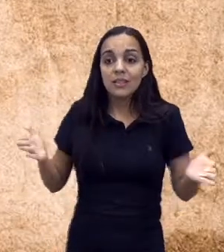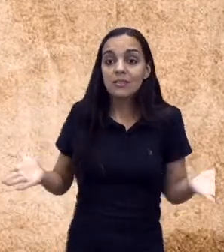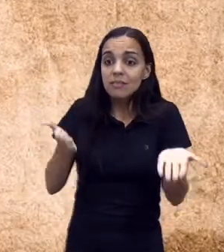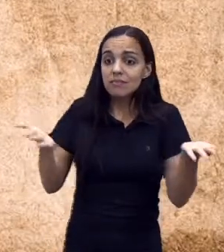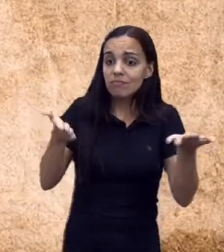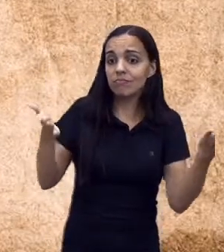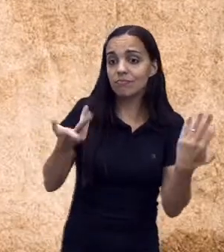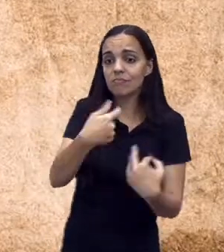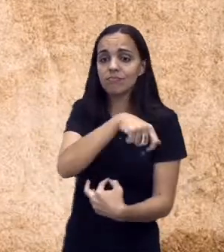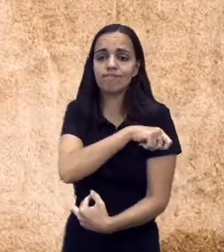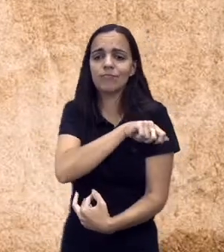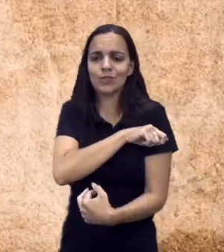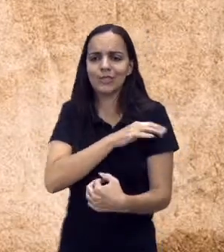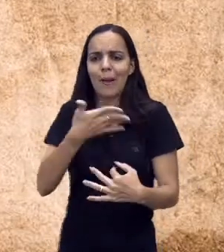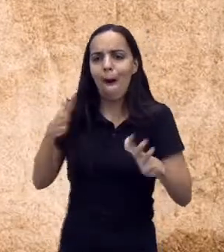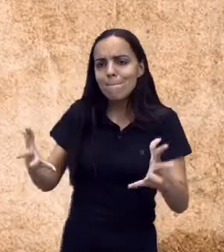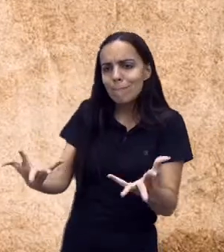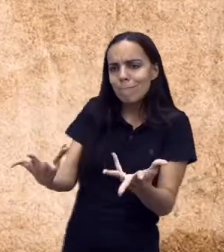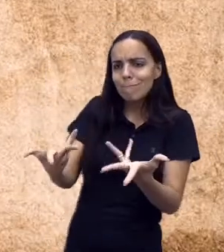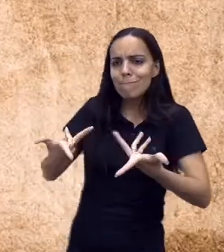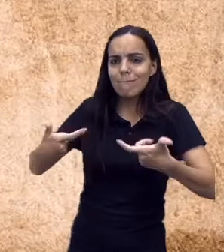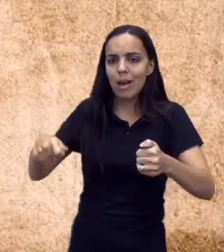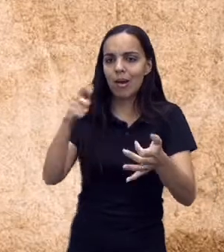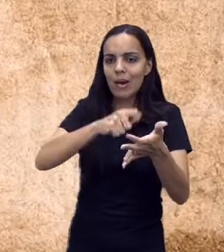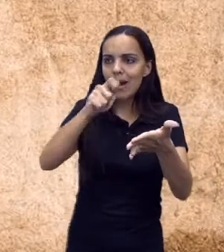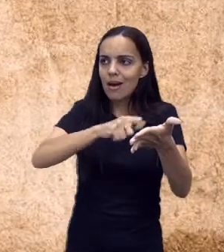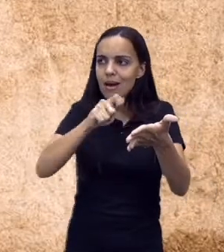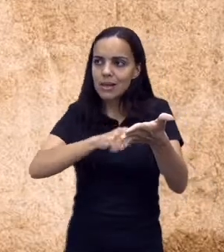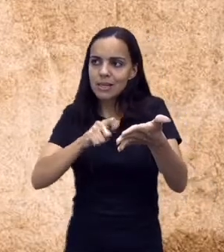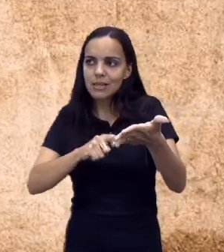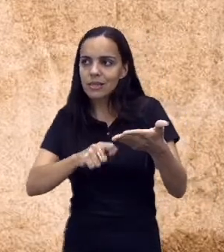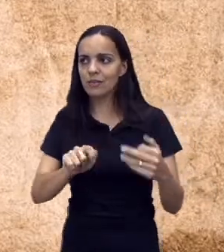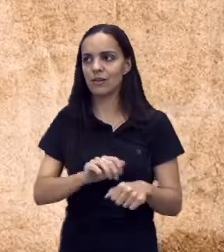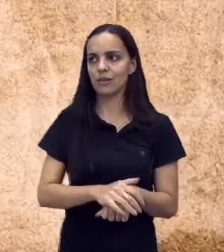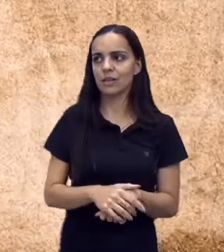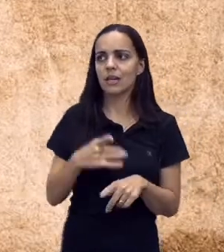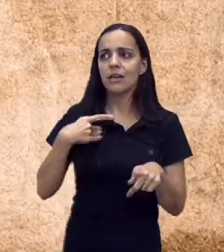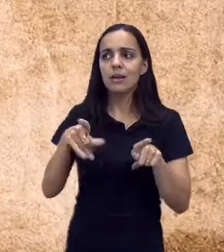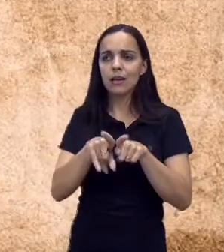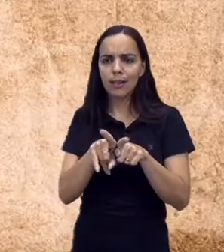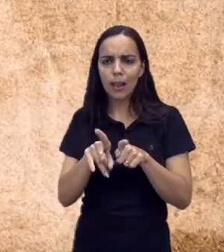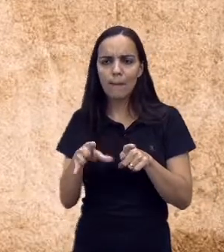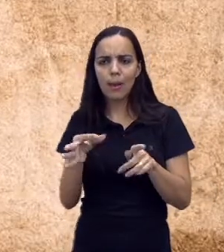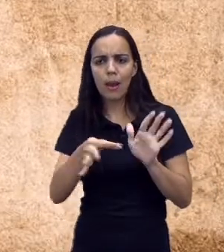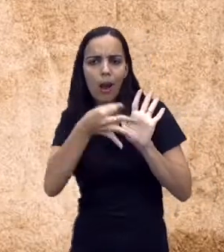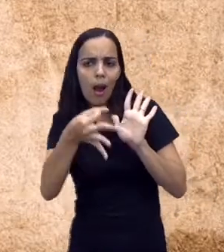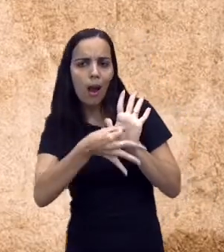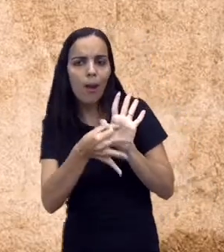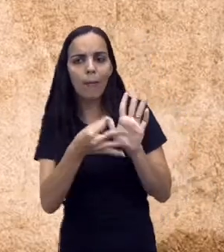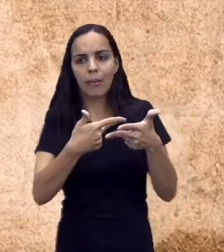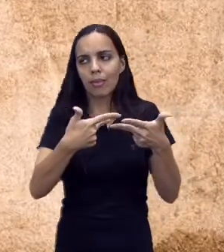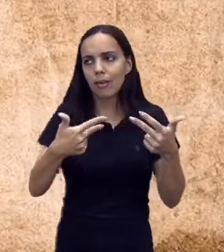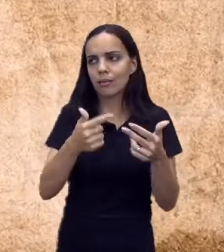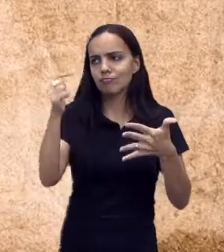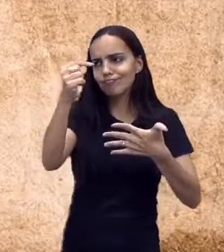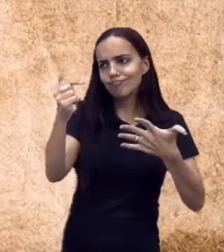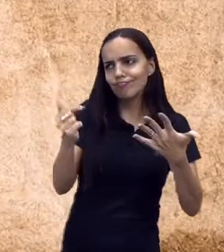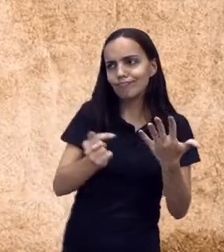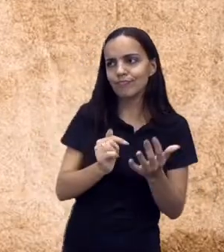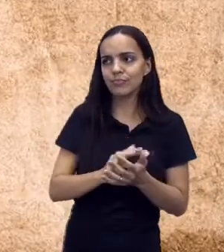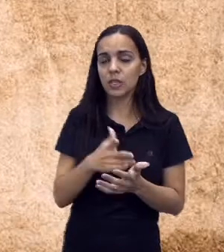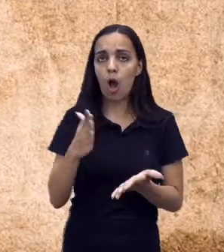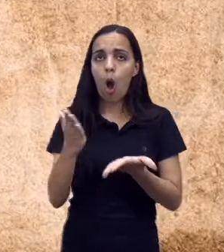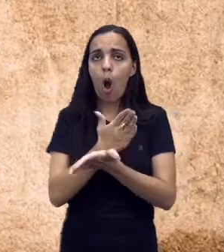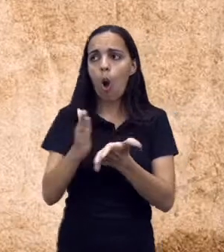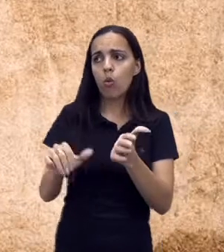gênero carta aberta, da escrita de textos argumentativos e dissertativos. Então, uma das